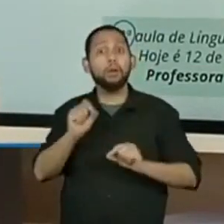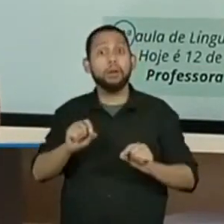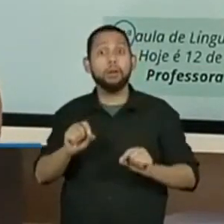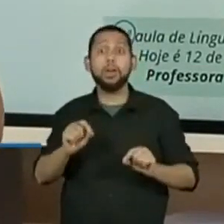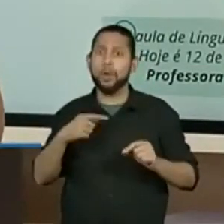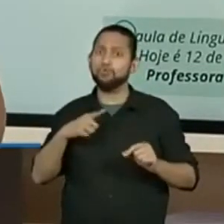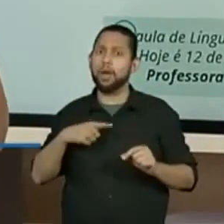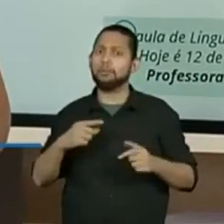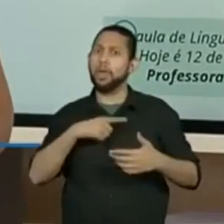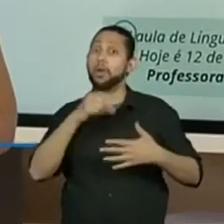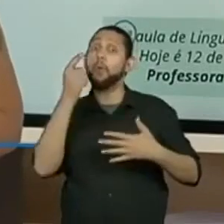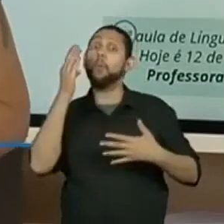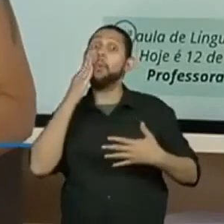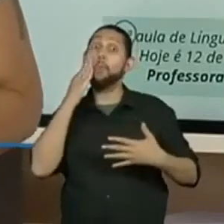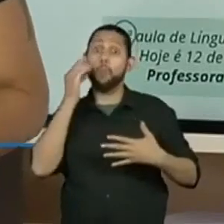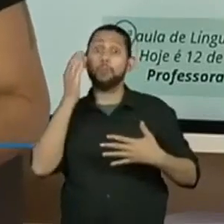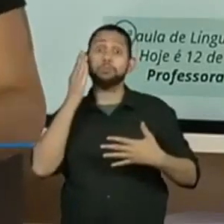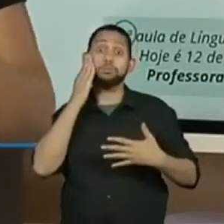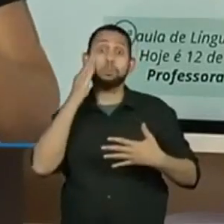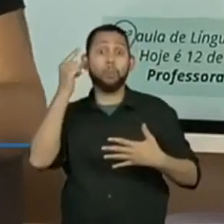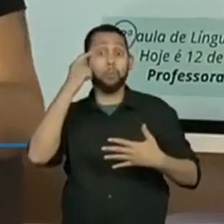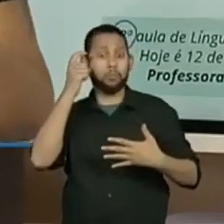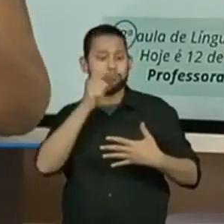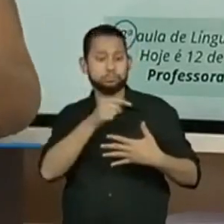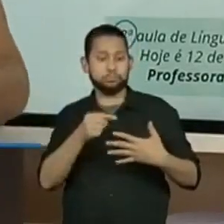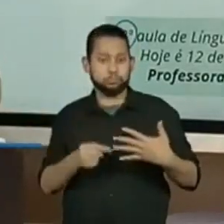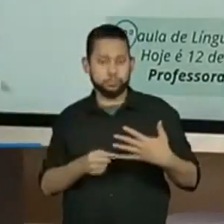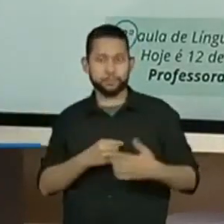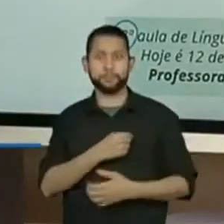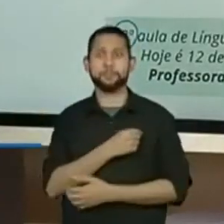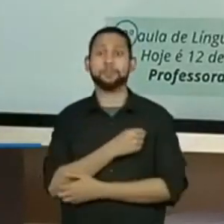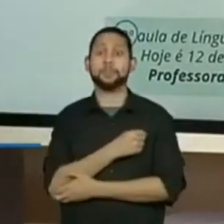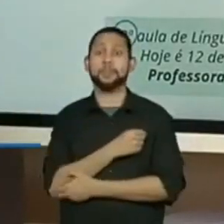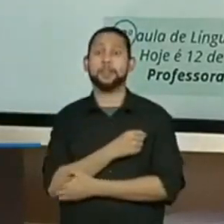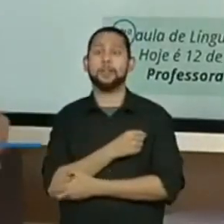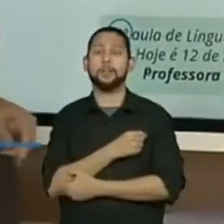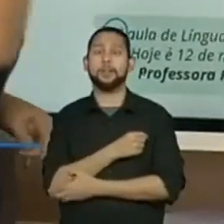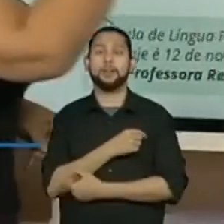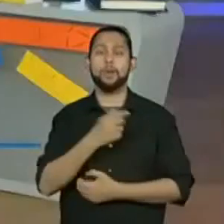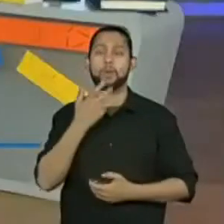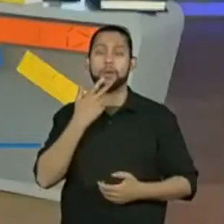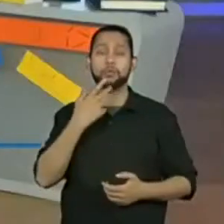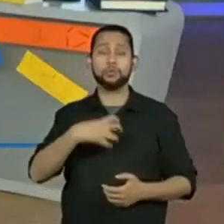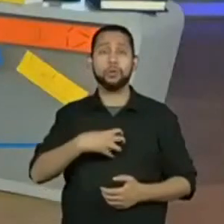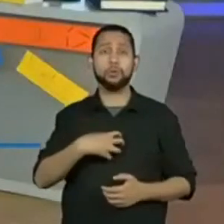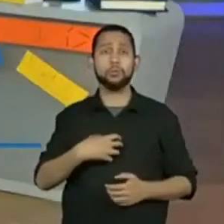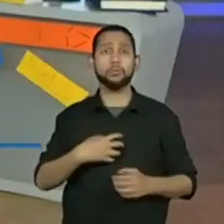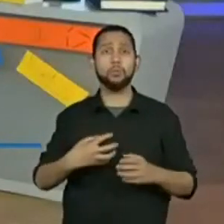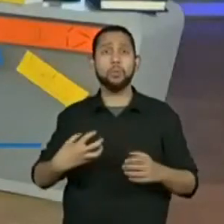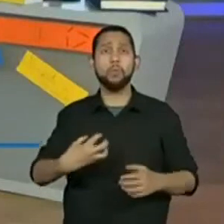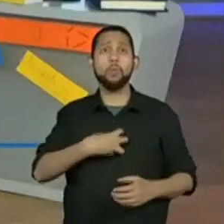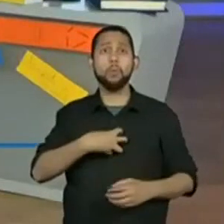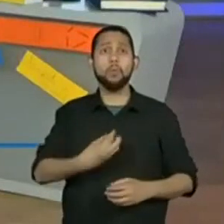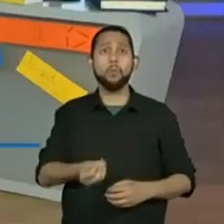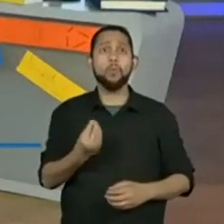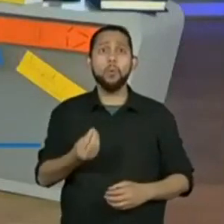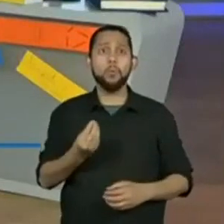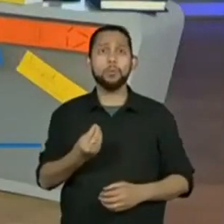coloquei ontem. Primeira coisa, quando a gente fala do formato, e nós vamos desta forma, nesta tela.